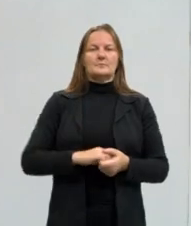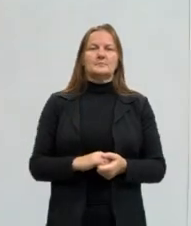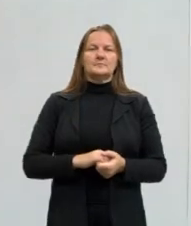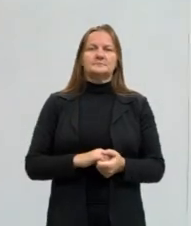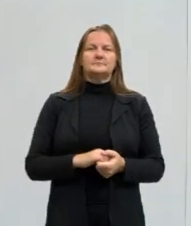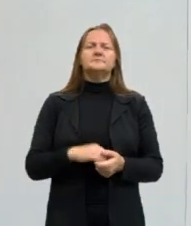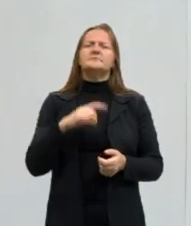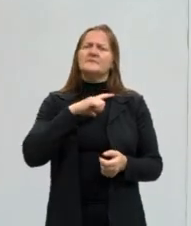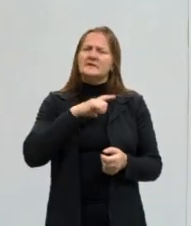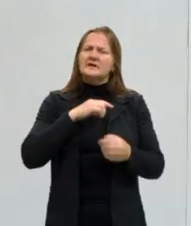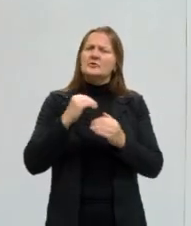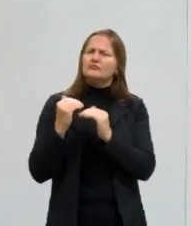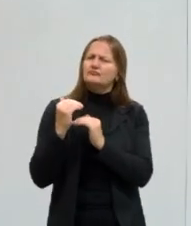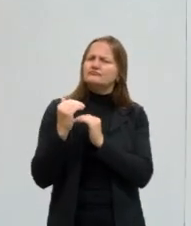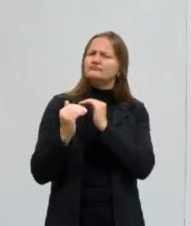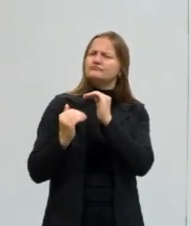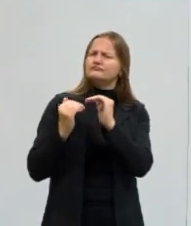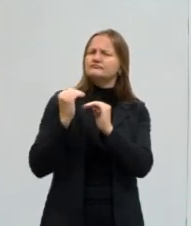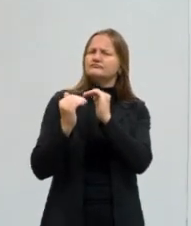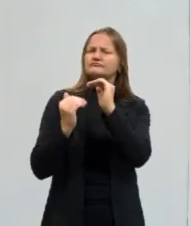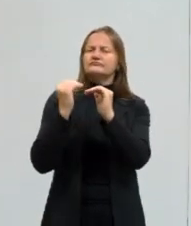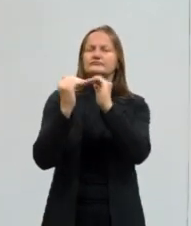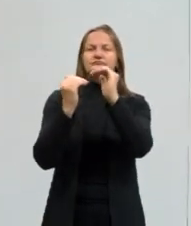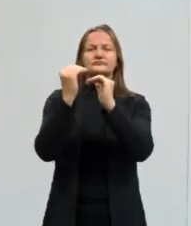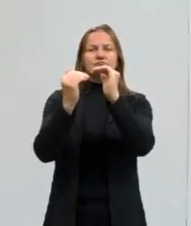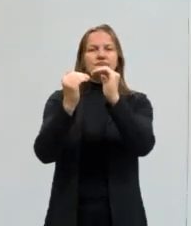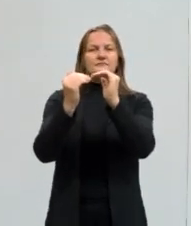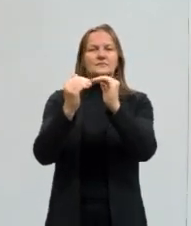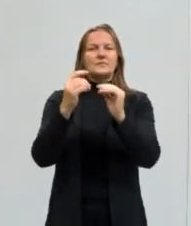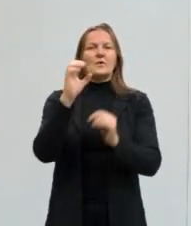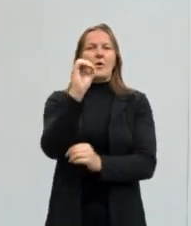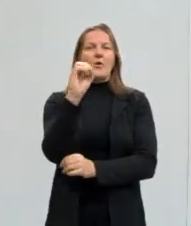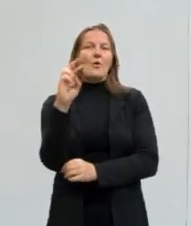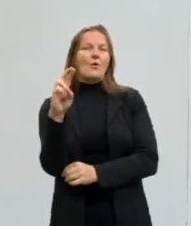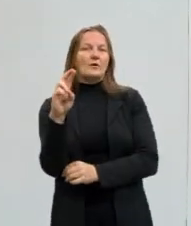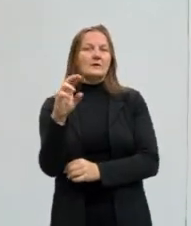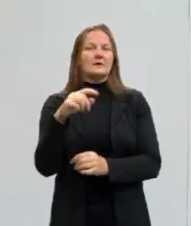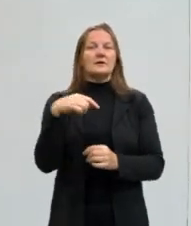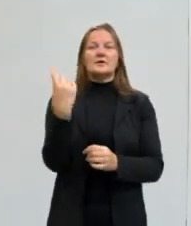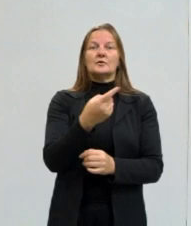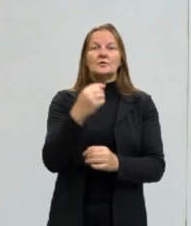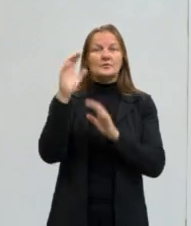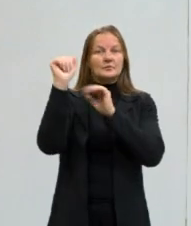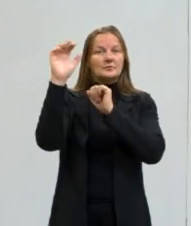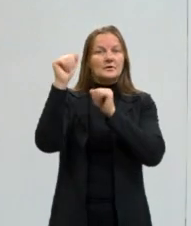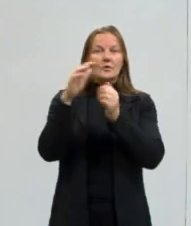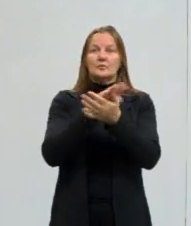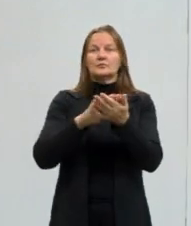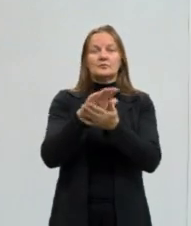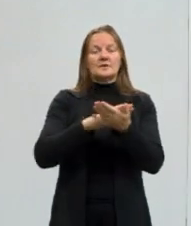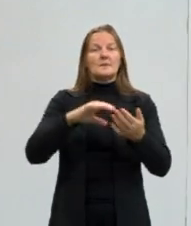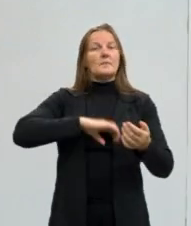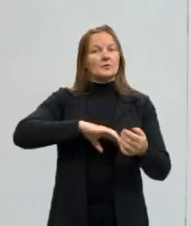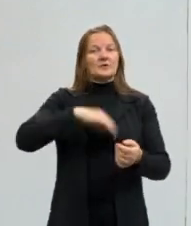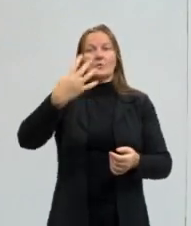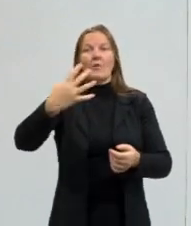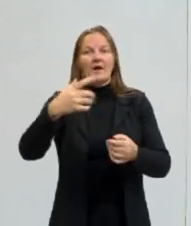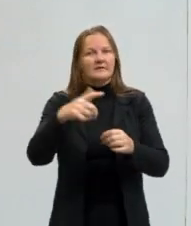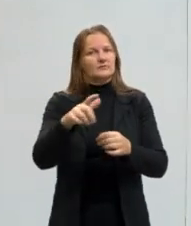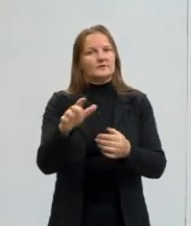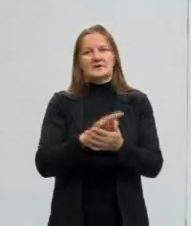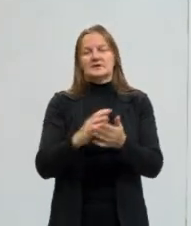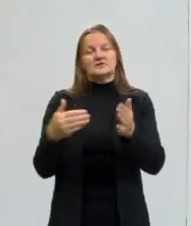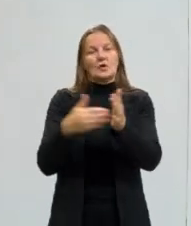houve aí uma evolução que foi para o or, mas nós não temos uma quarta conjugação em português, também são três